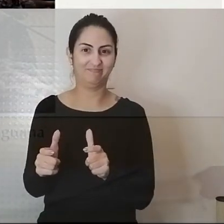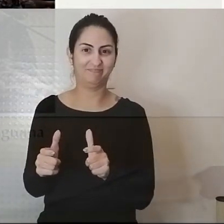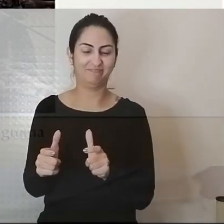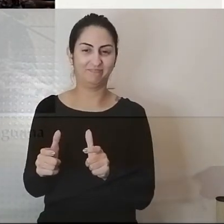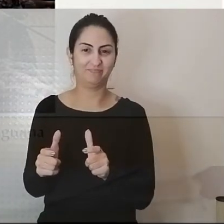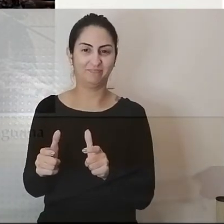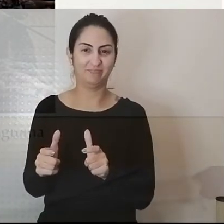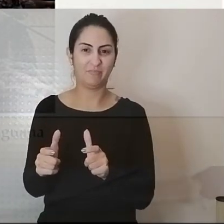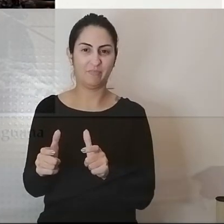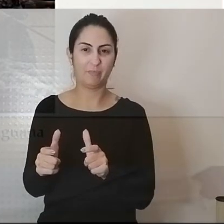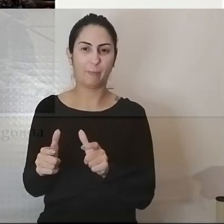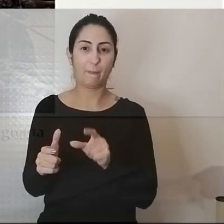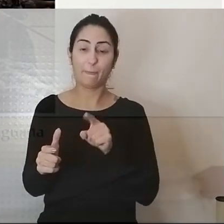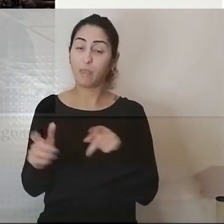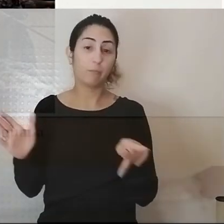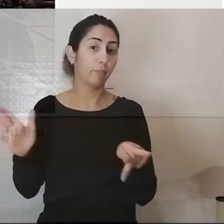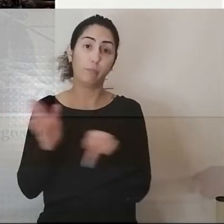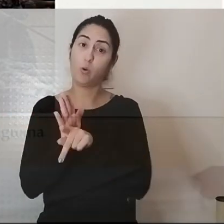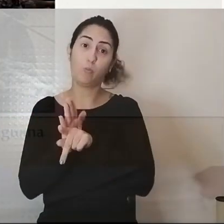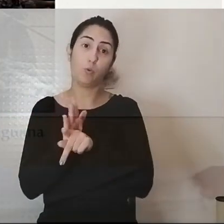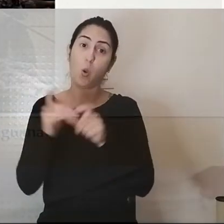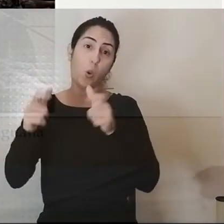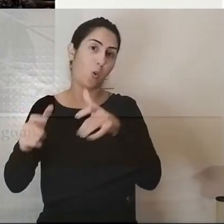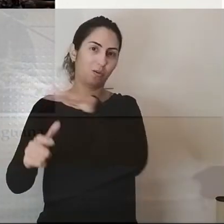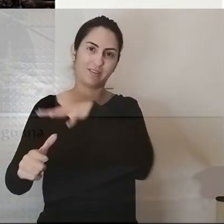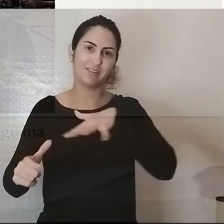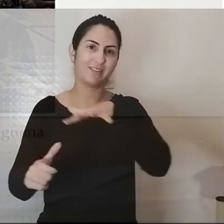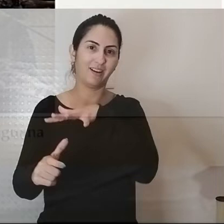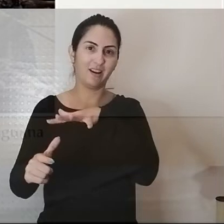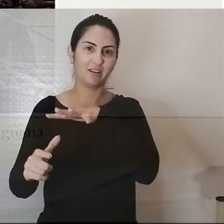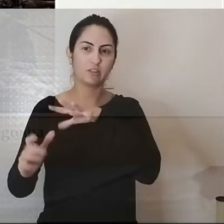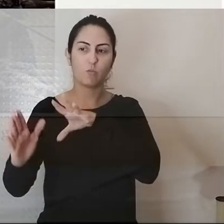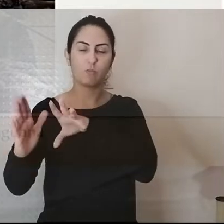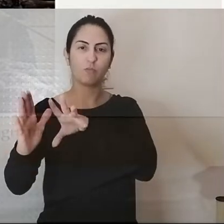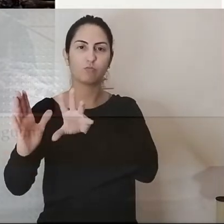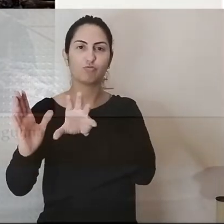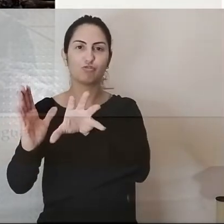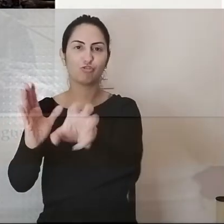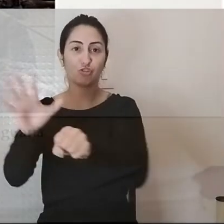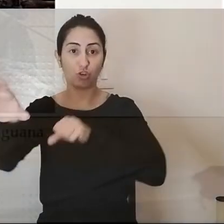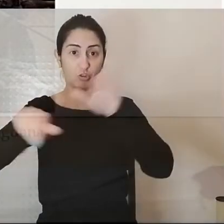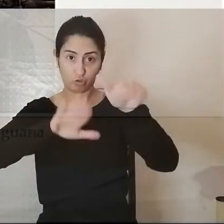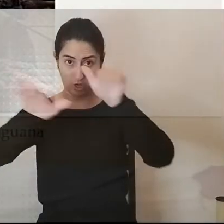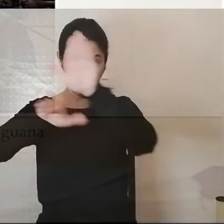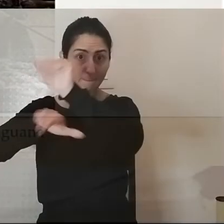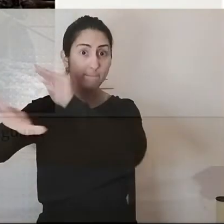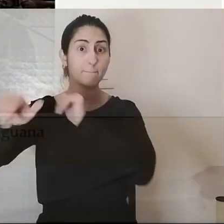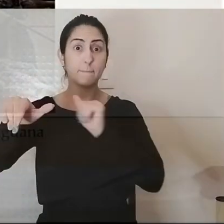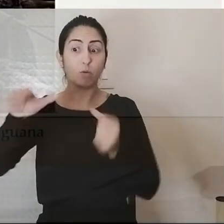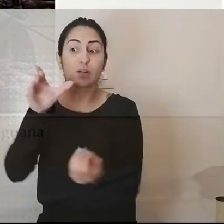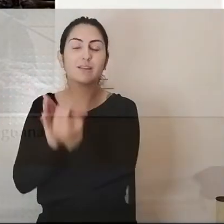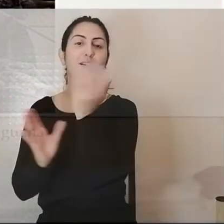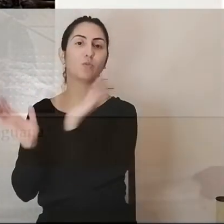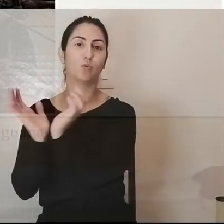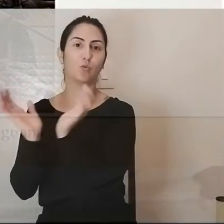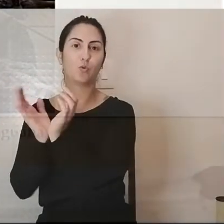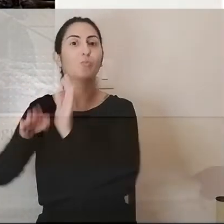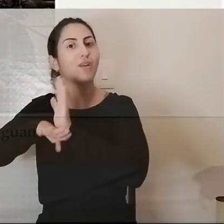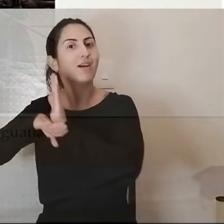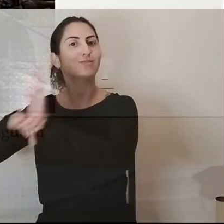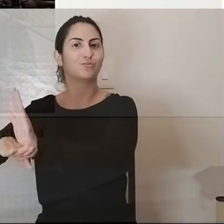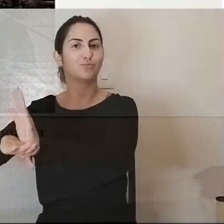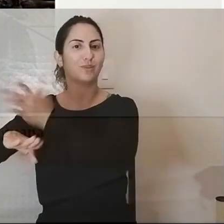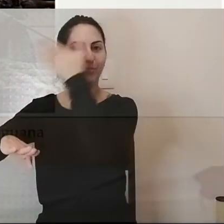da própria região que são recrutados e se tornam os terroristas ou que colaboram com os terroristas